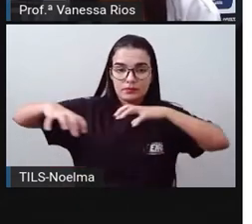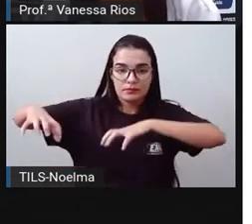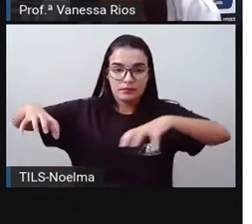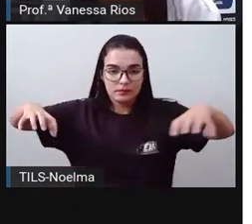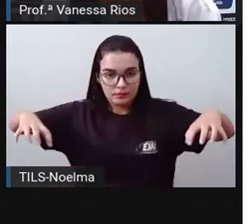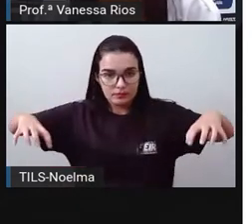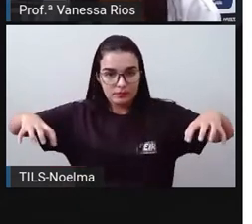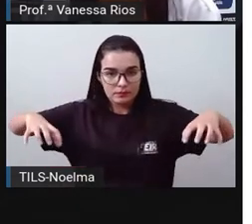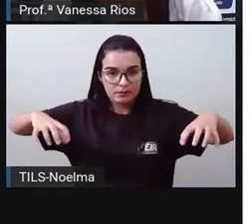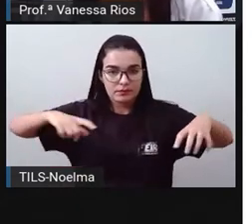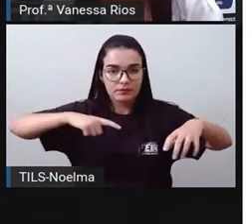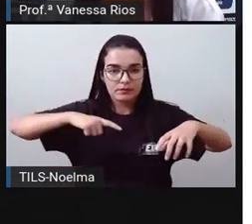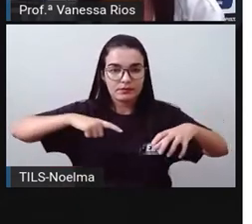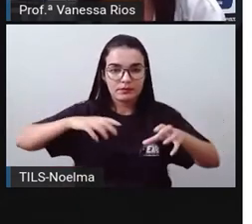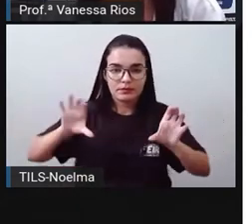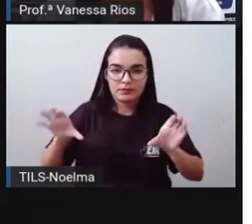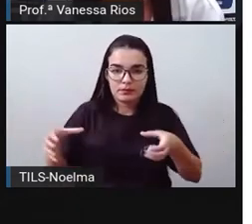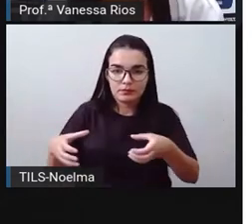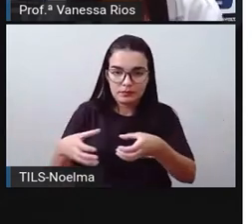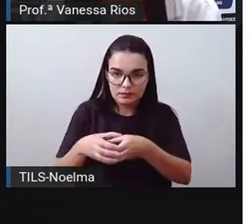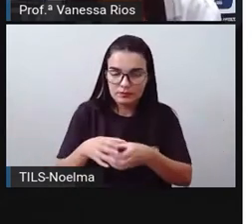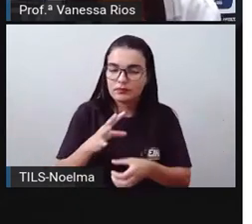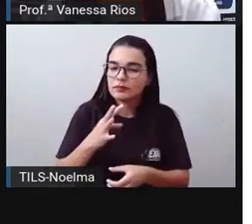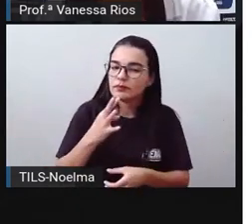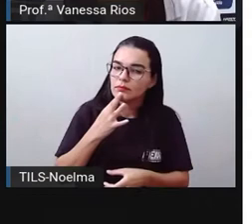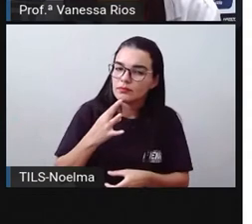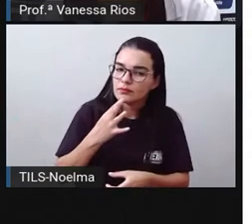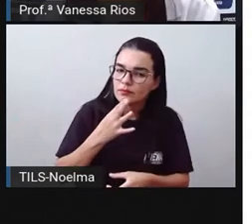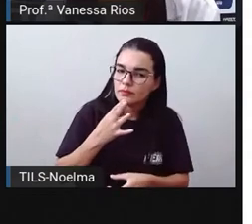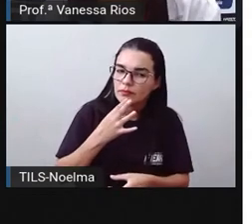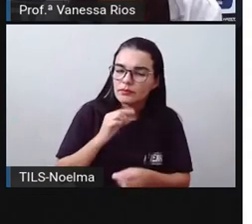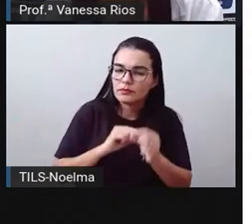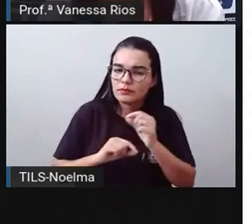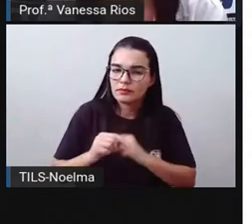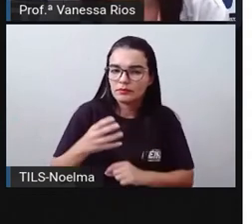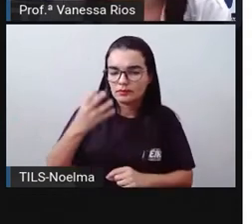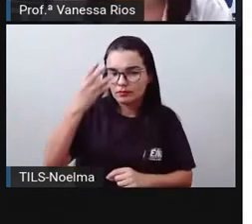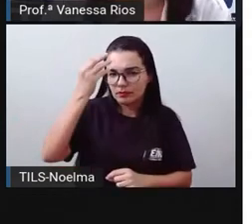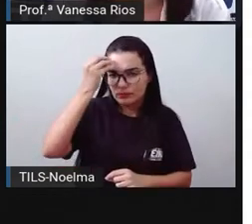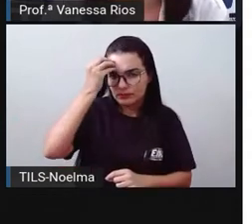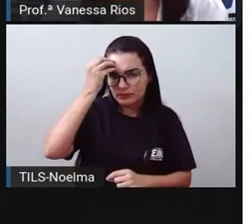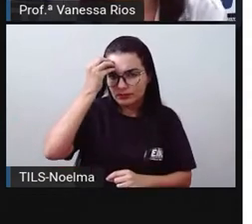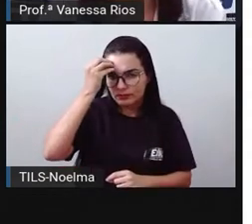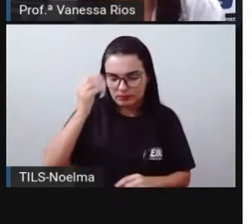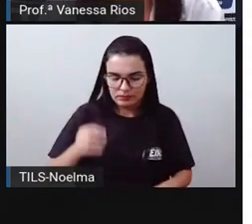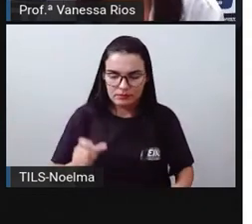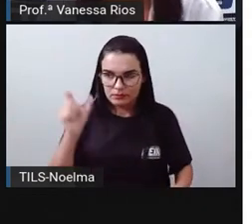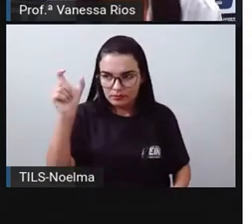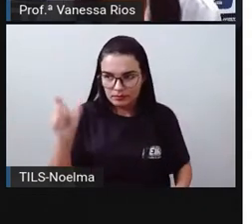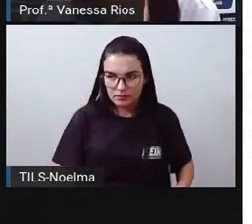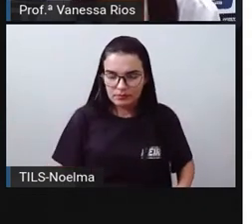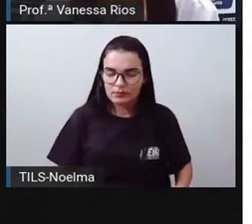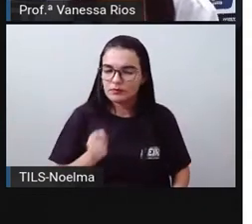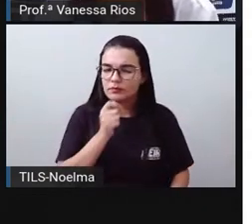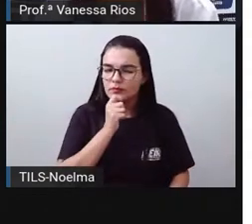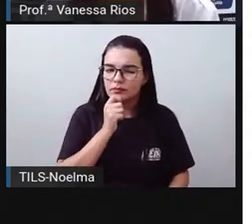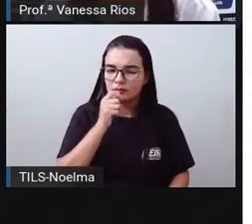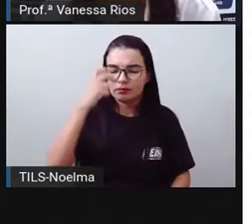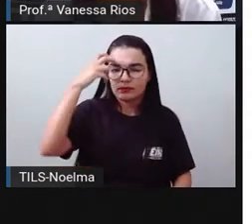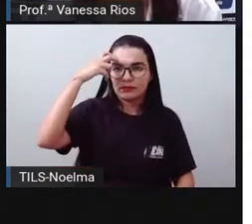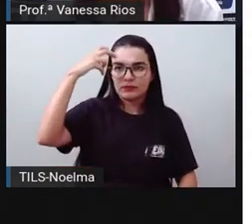Sujeito sem cultura. Quando cultura é associada à questão de instrução. Mas, de forma geral, cultura está